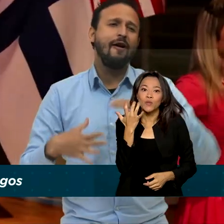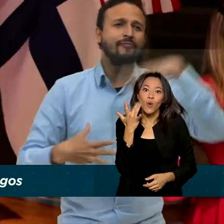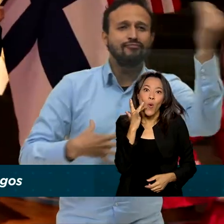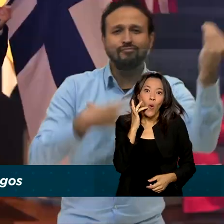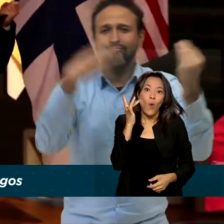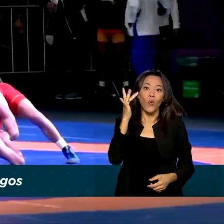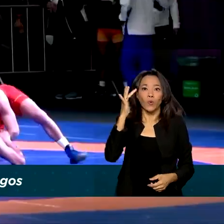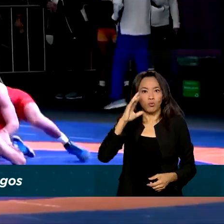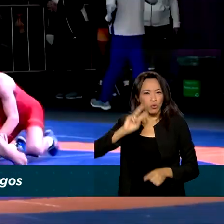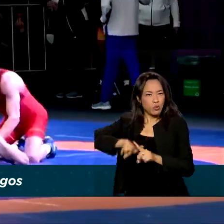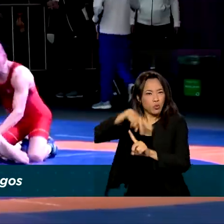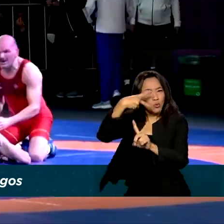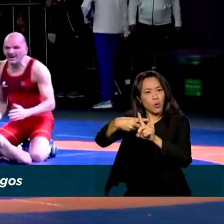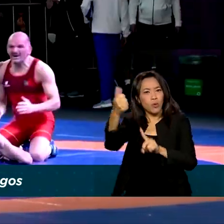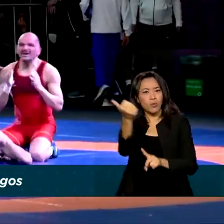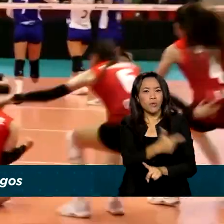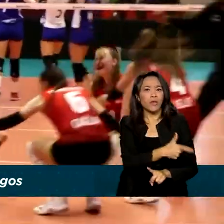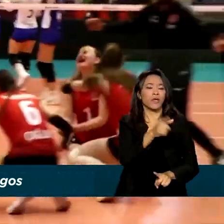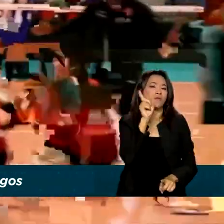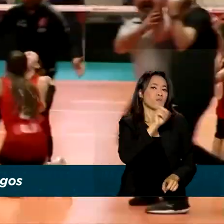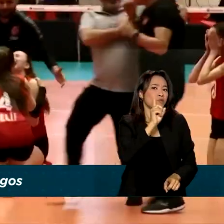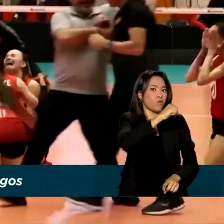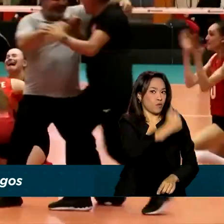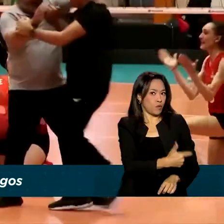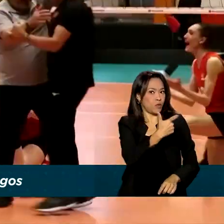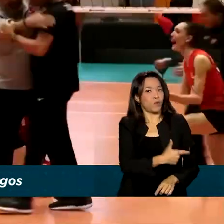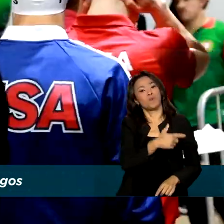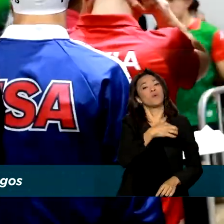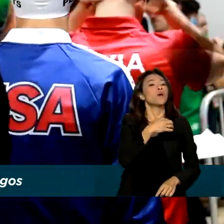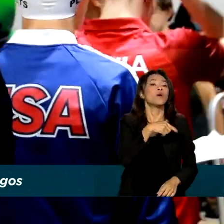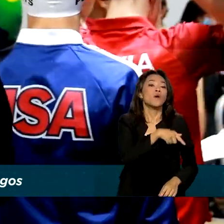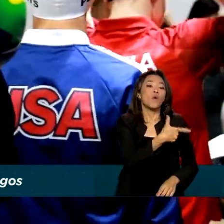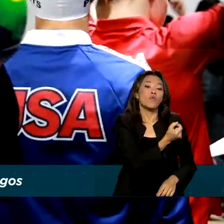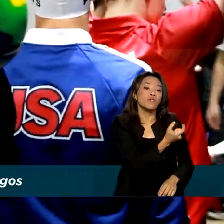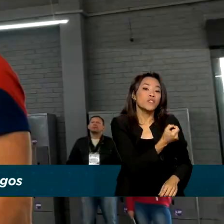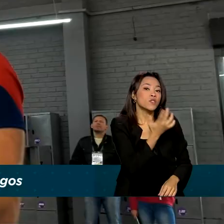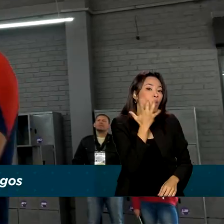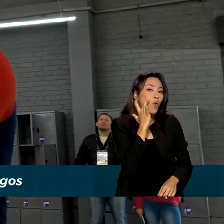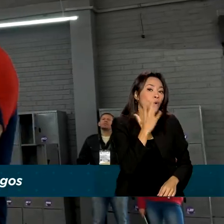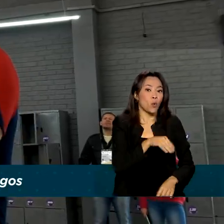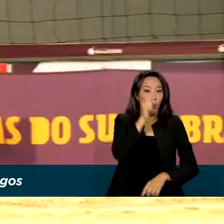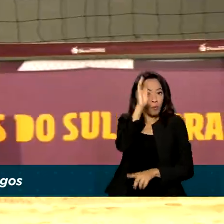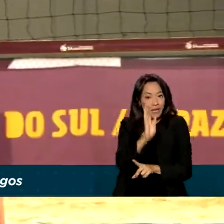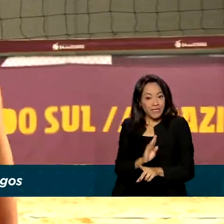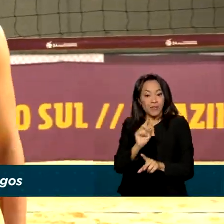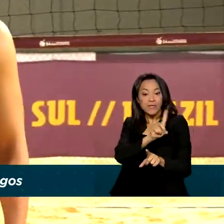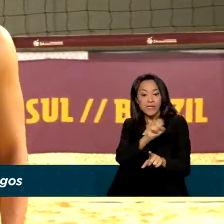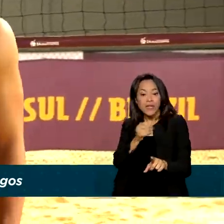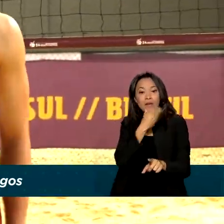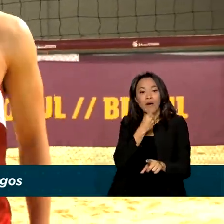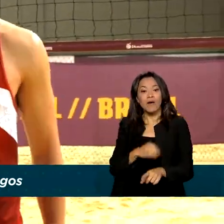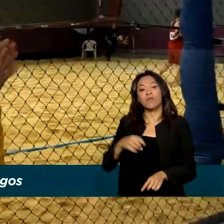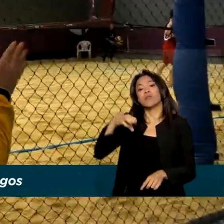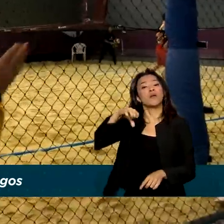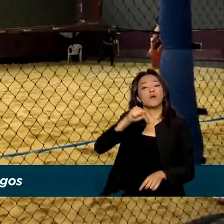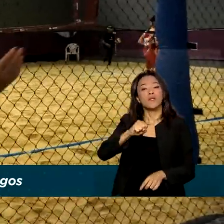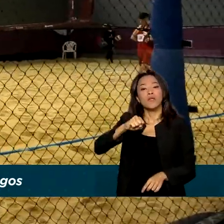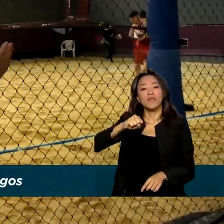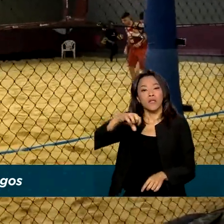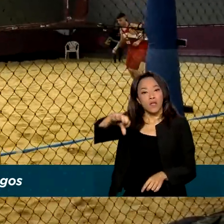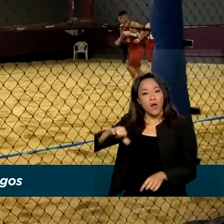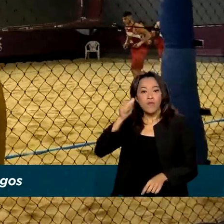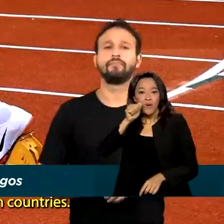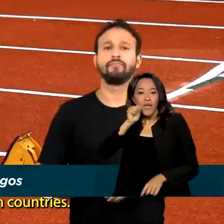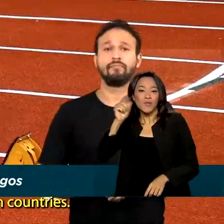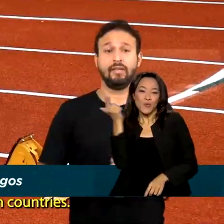mais que o dobro dos Estados Unidos, segundo colocado, com 20 ouros. O Brasil, com uma delegação de 100 homens e 89 mulheres, conseguiu